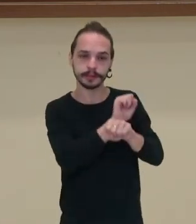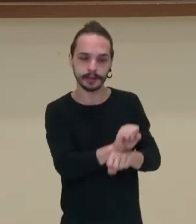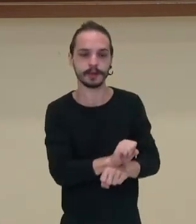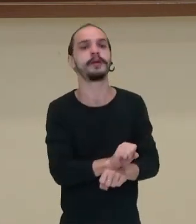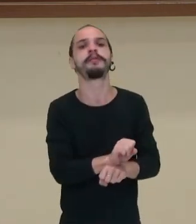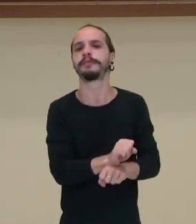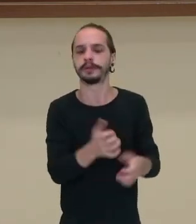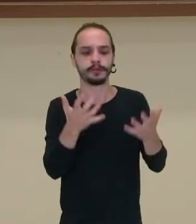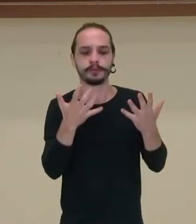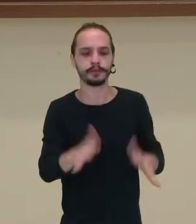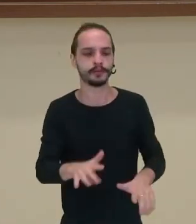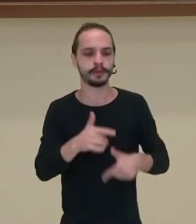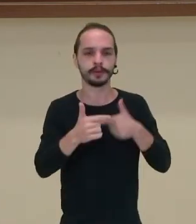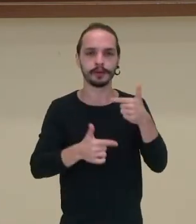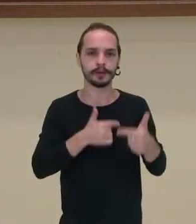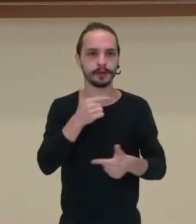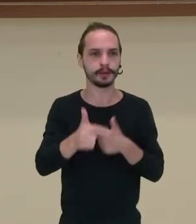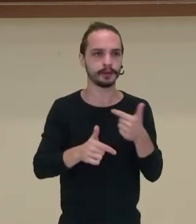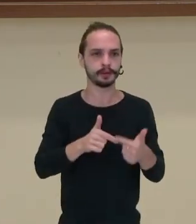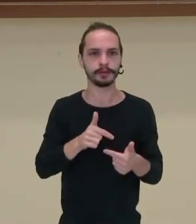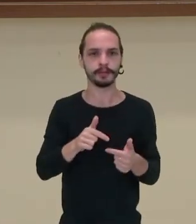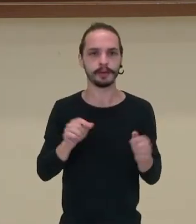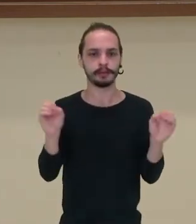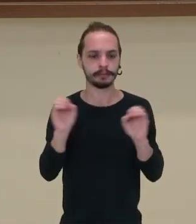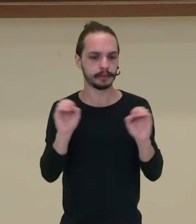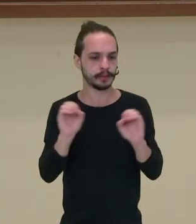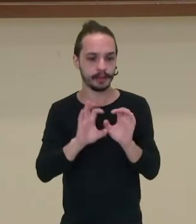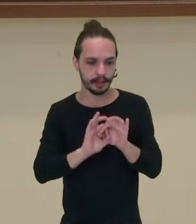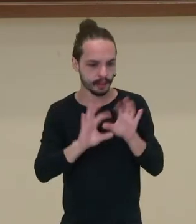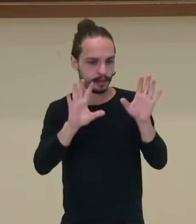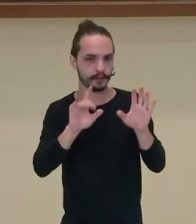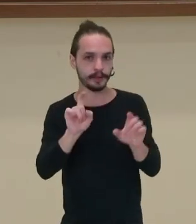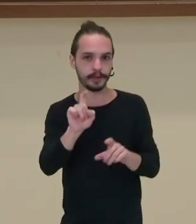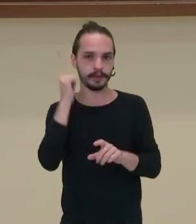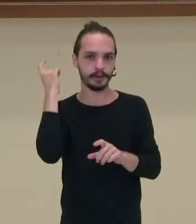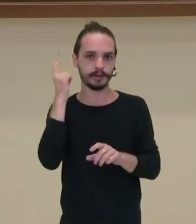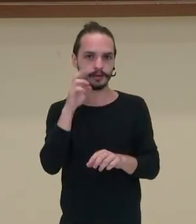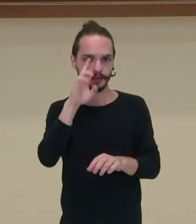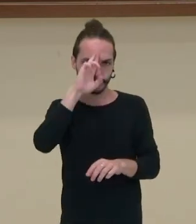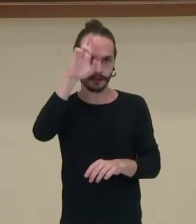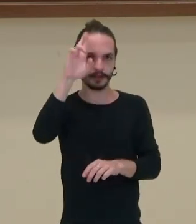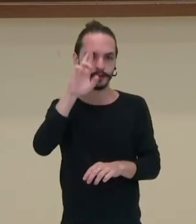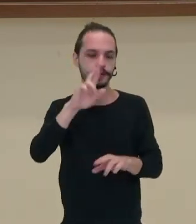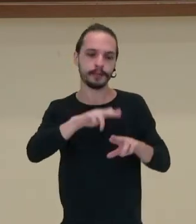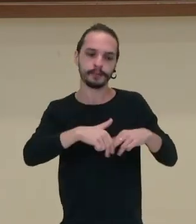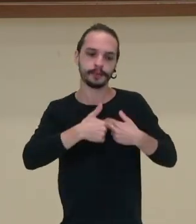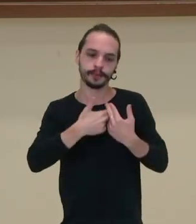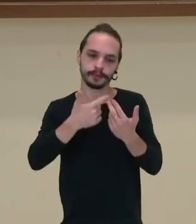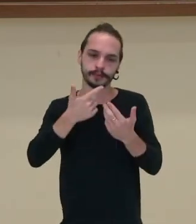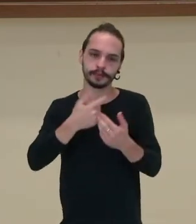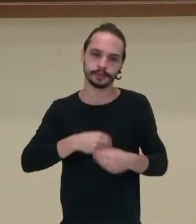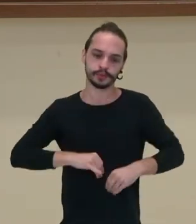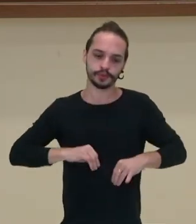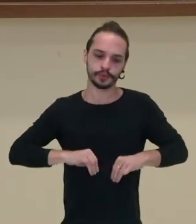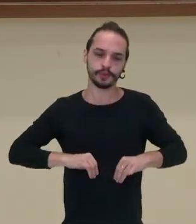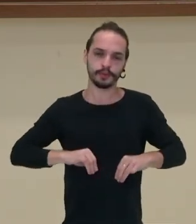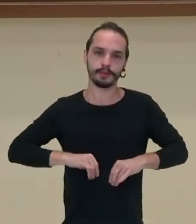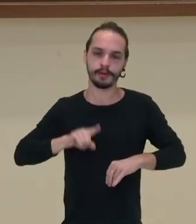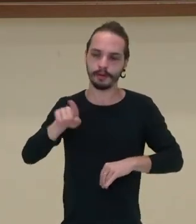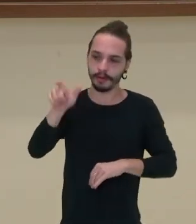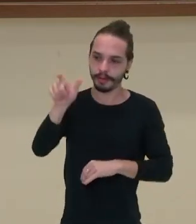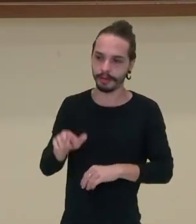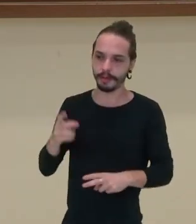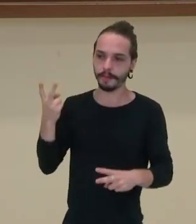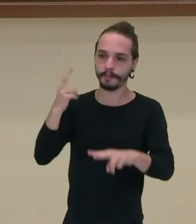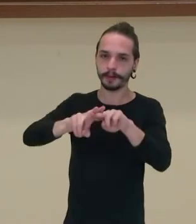queriam trabalhar nem de forma livre para os seus ex-senhores. Então, ele sofreu com isso. Depois, ele é preso, vai